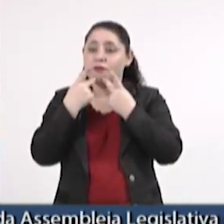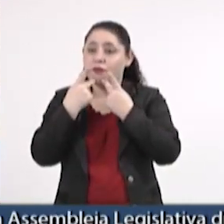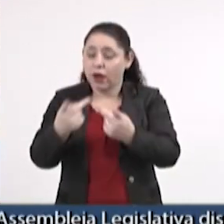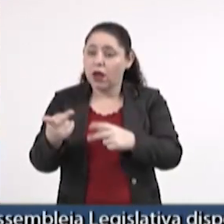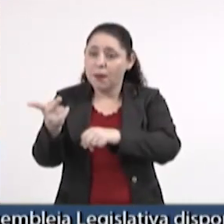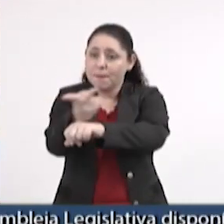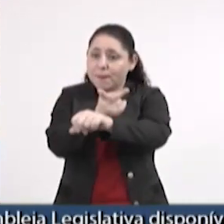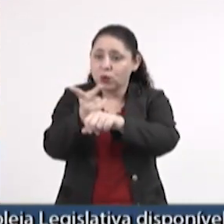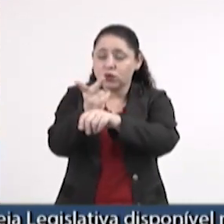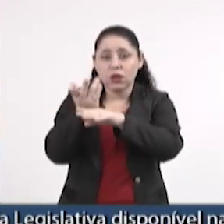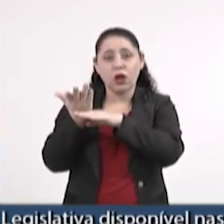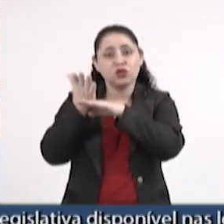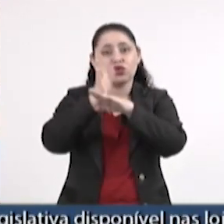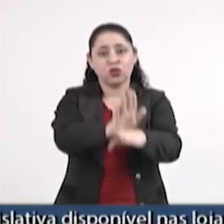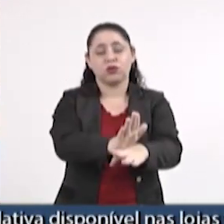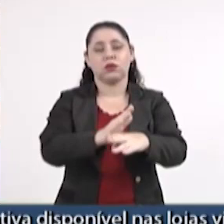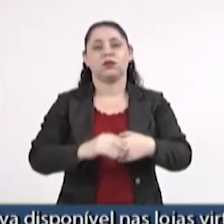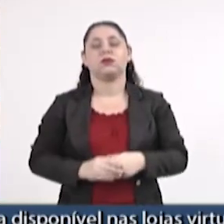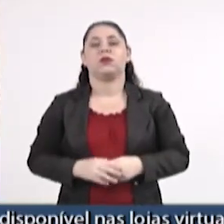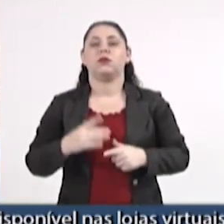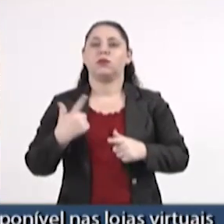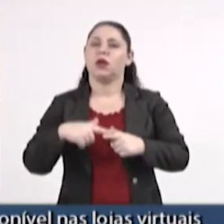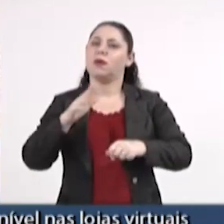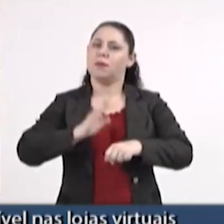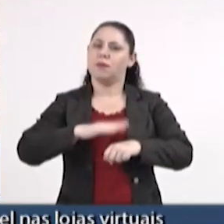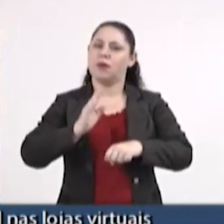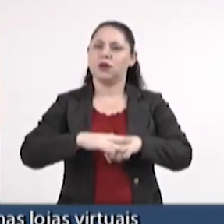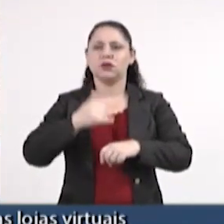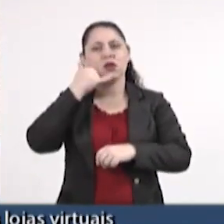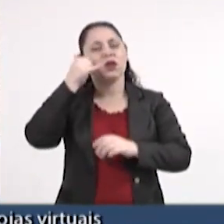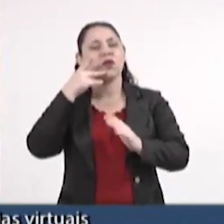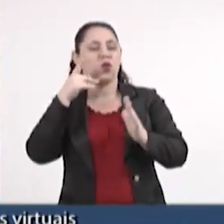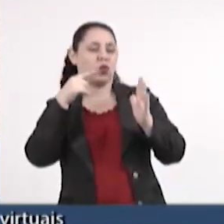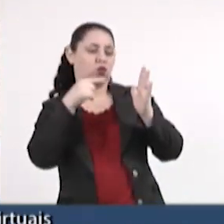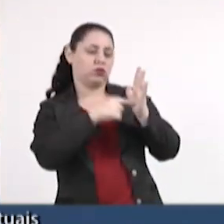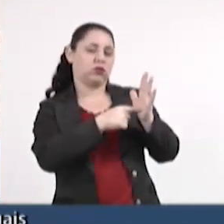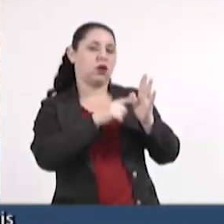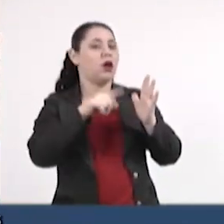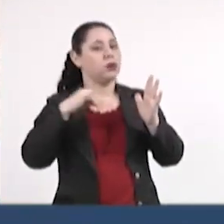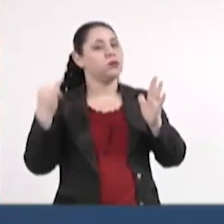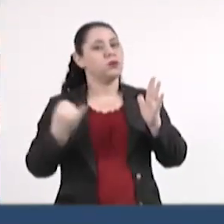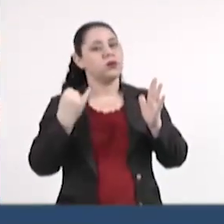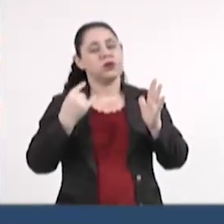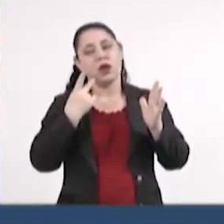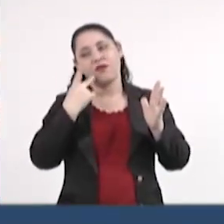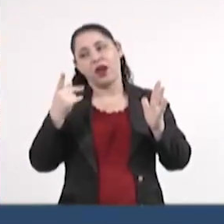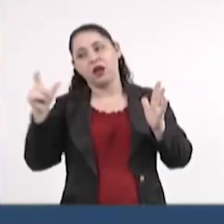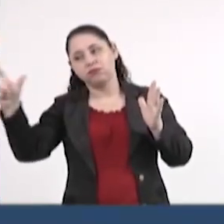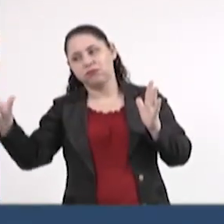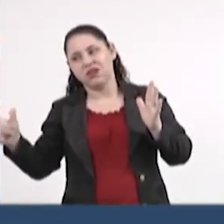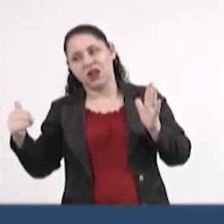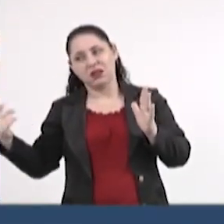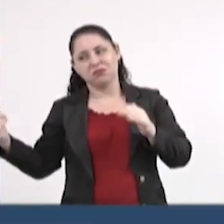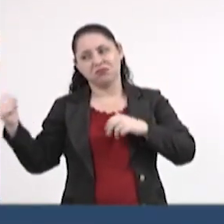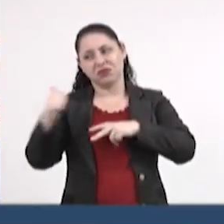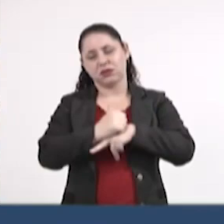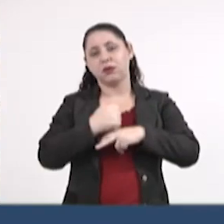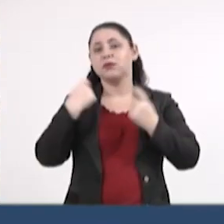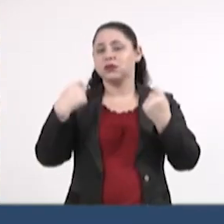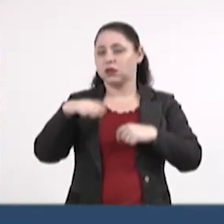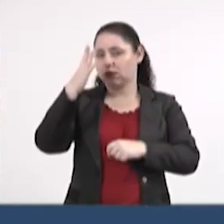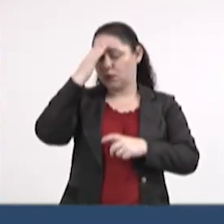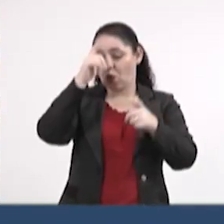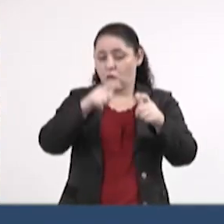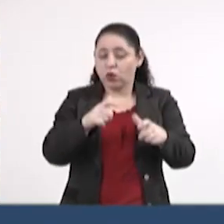busque ajuda. Porque, mais importante do que denunciar, e é claro que é importante denunciar, essa mulher precisa saber onde ela